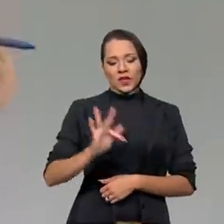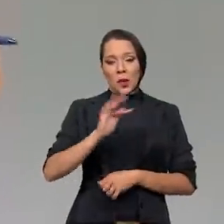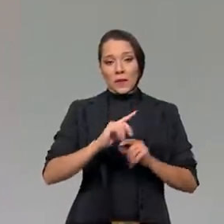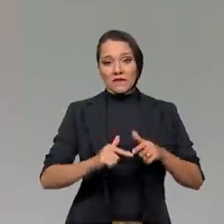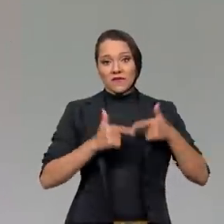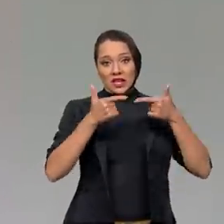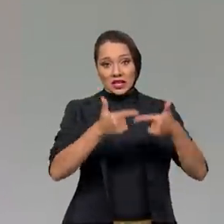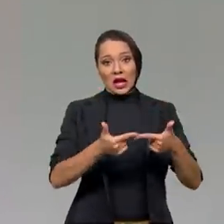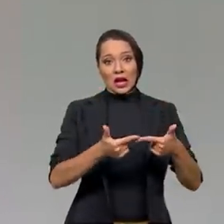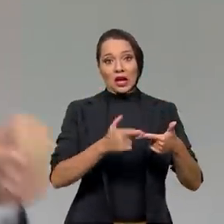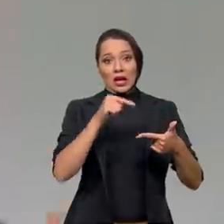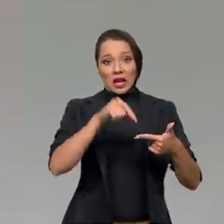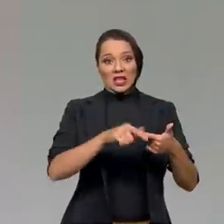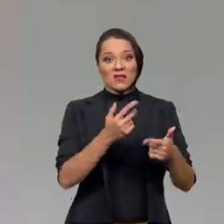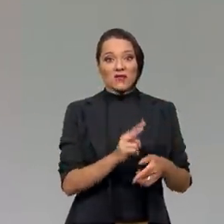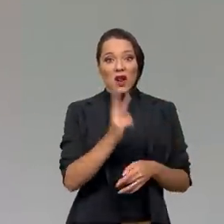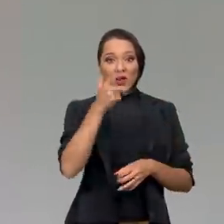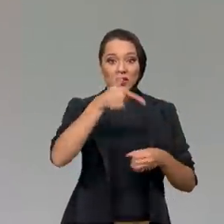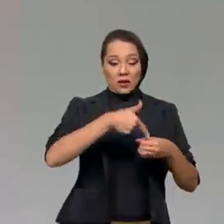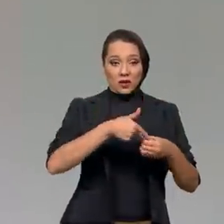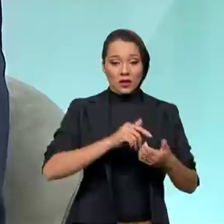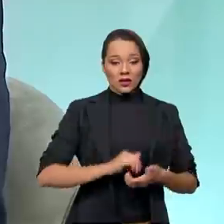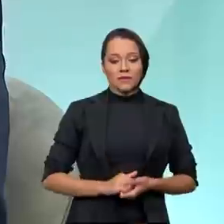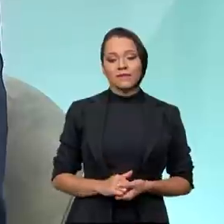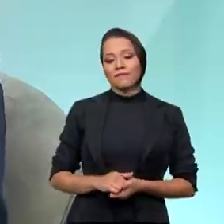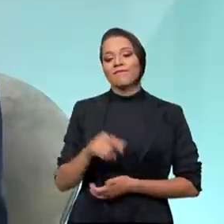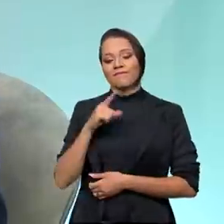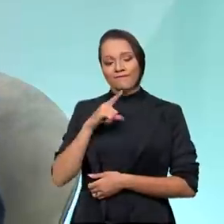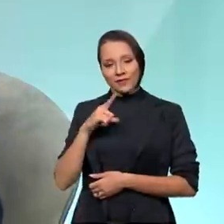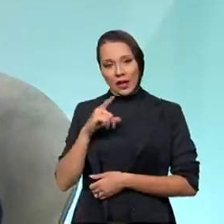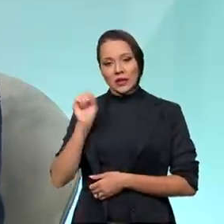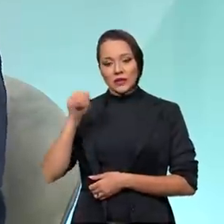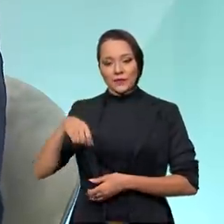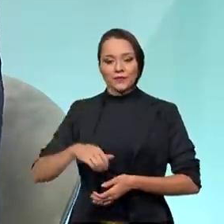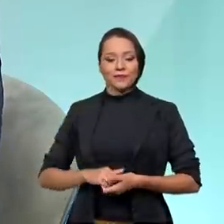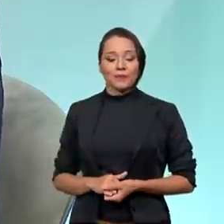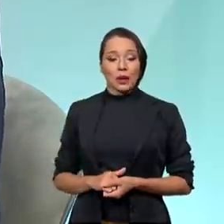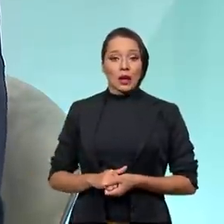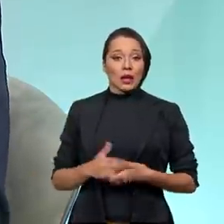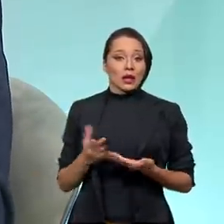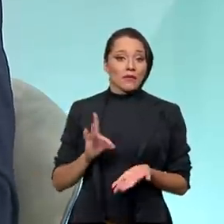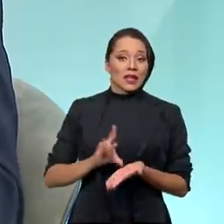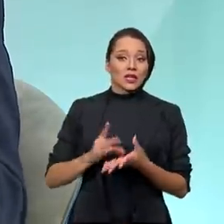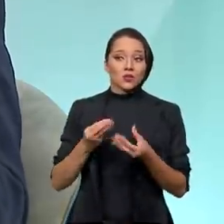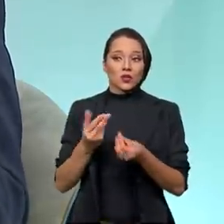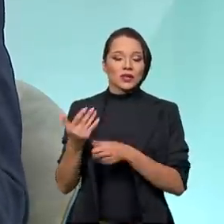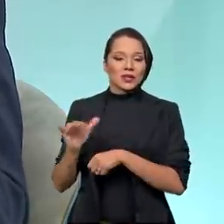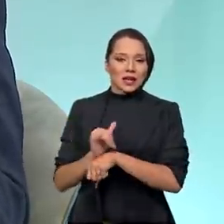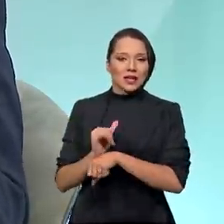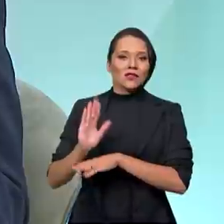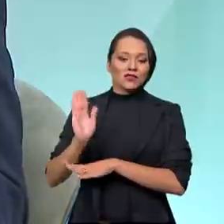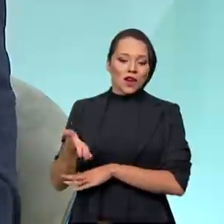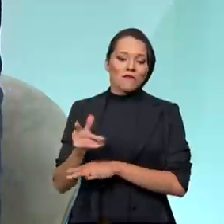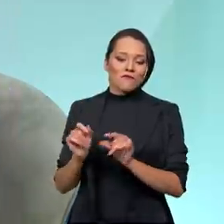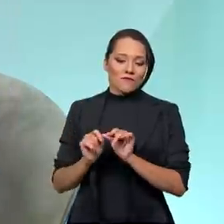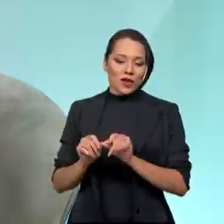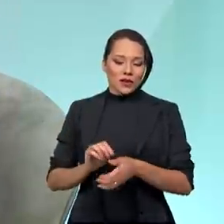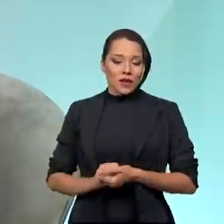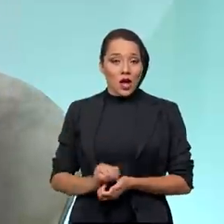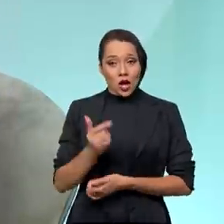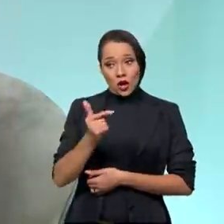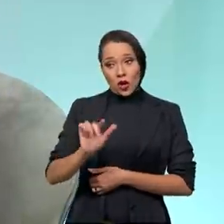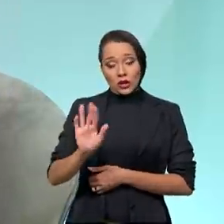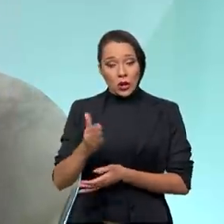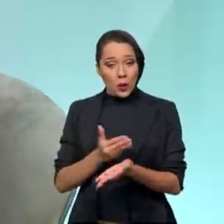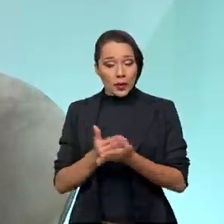enfrentar essa questão do preço dos combustíveis? Existem, Paulo. Na verdade, muitas ações já foram tomadas e outras